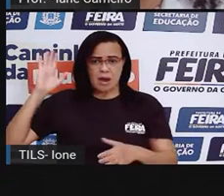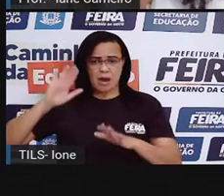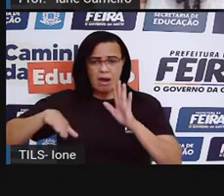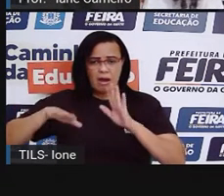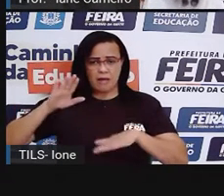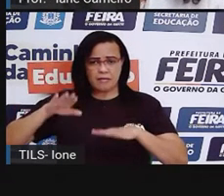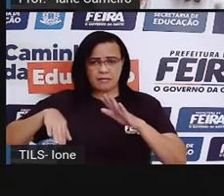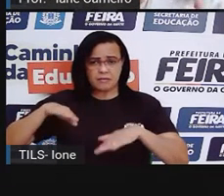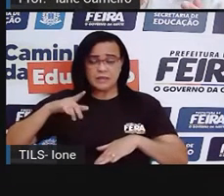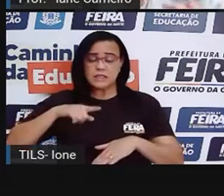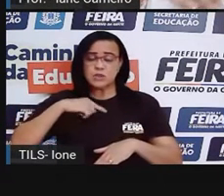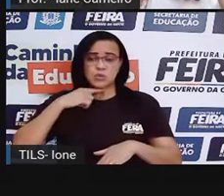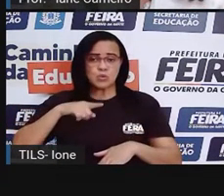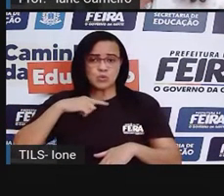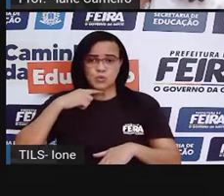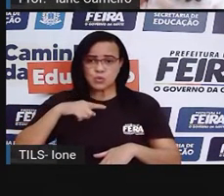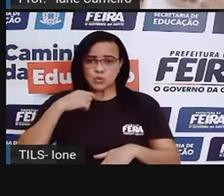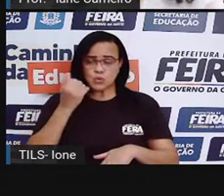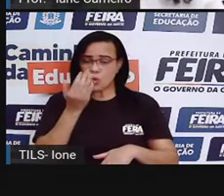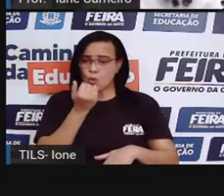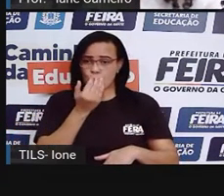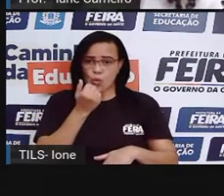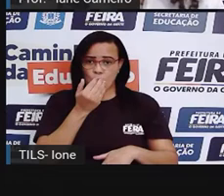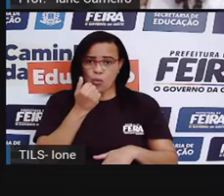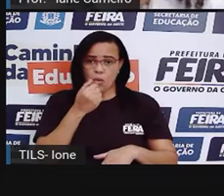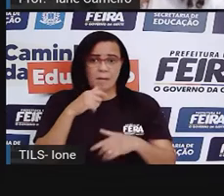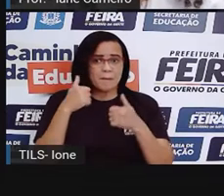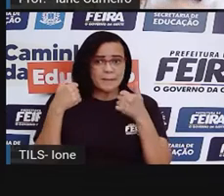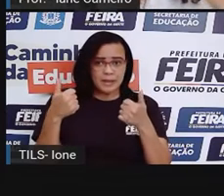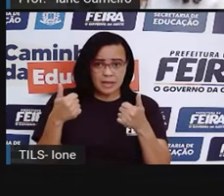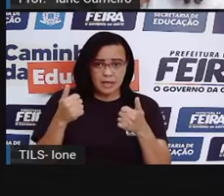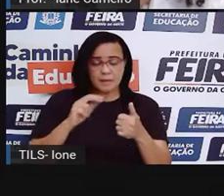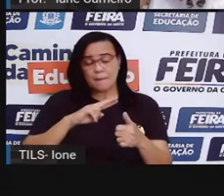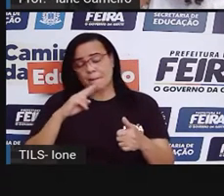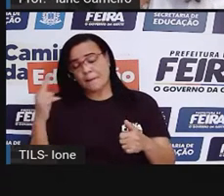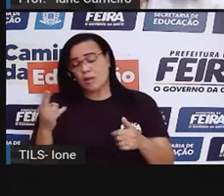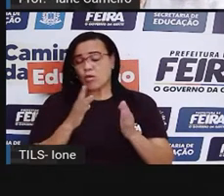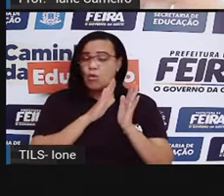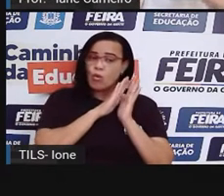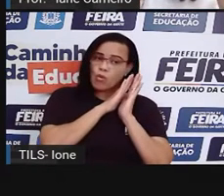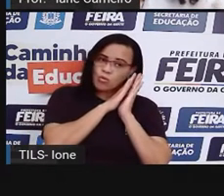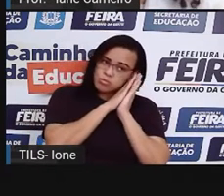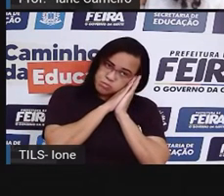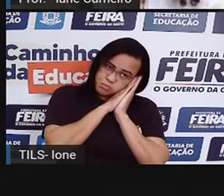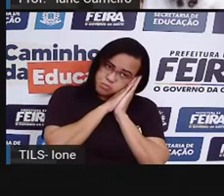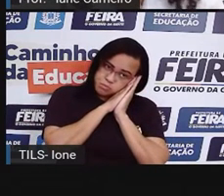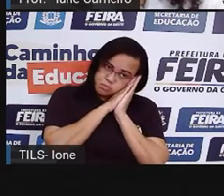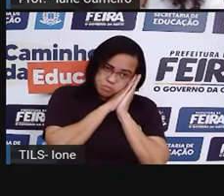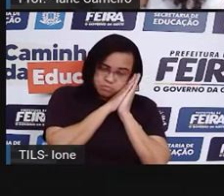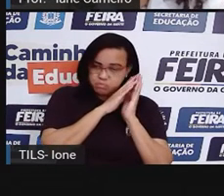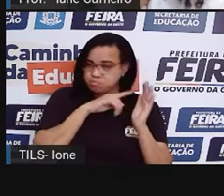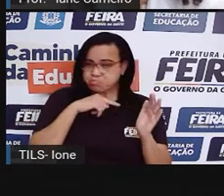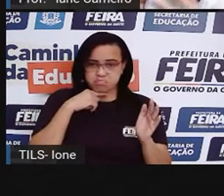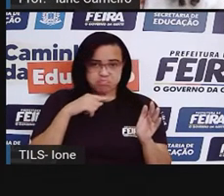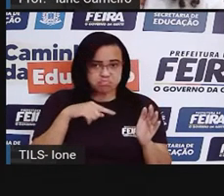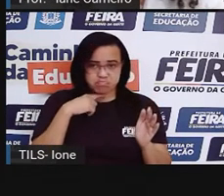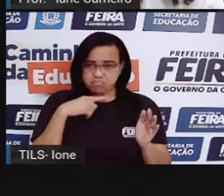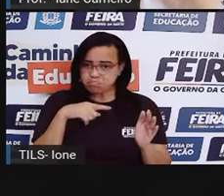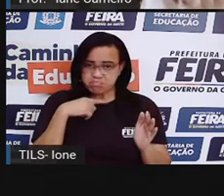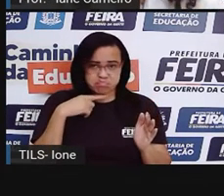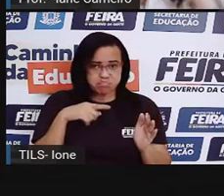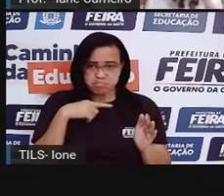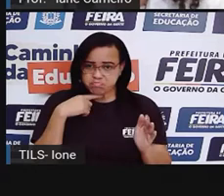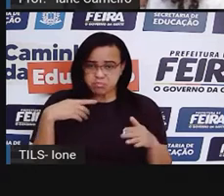direito, né? Não podiam descansar do trabalho, então, mesmo trabalhando, elas tinham que continuar lá, mesmo